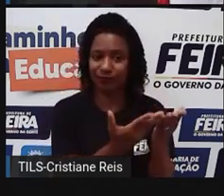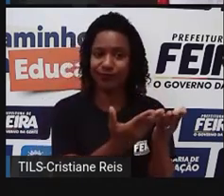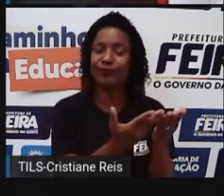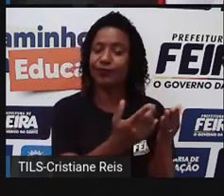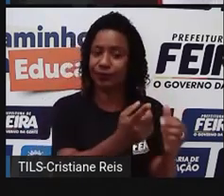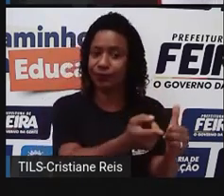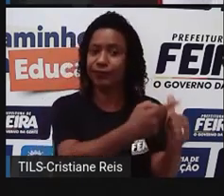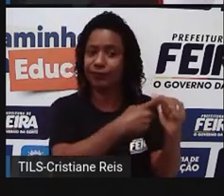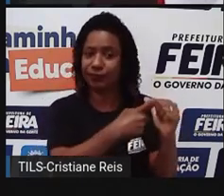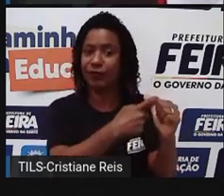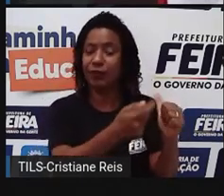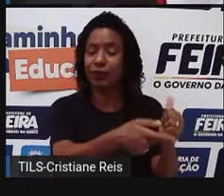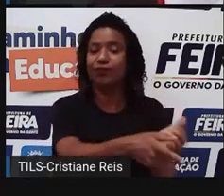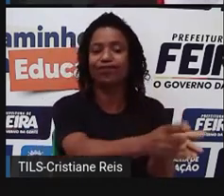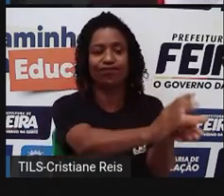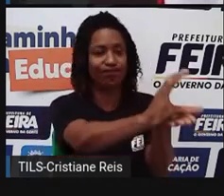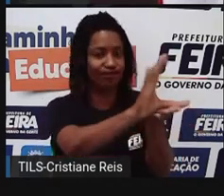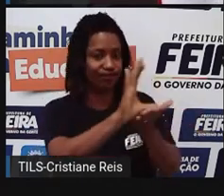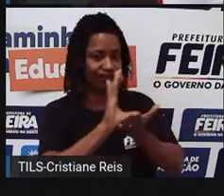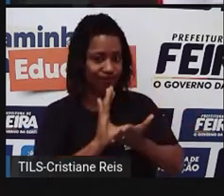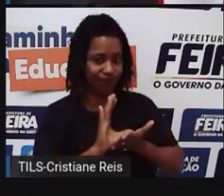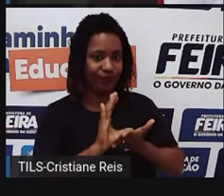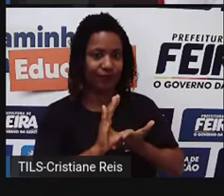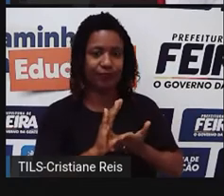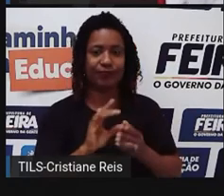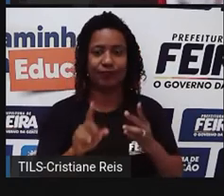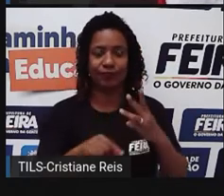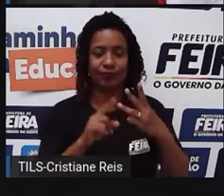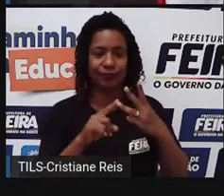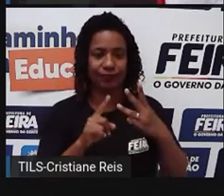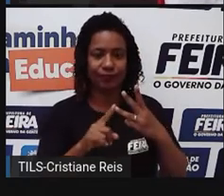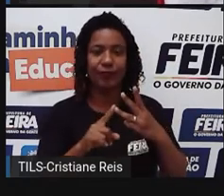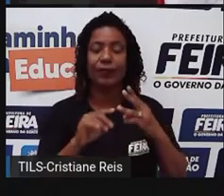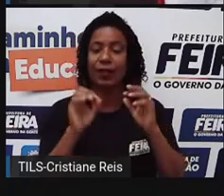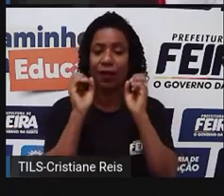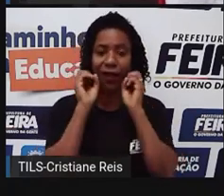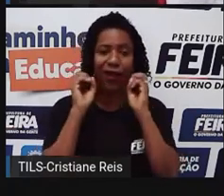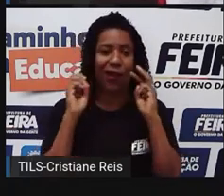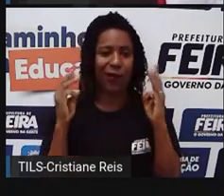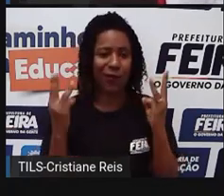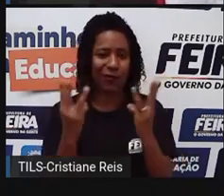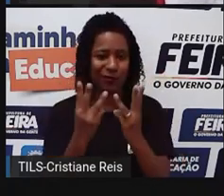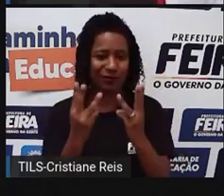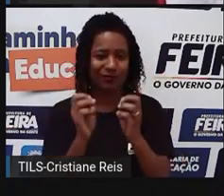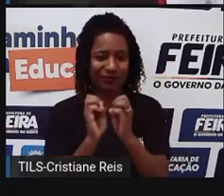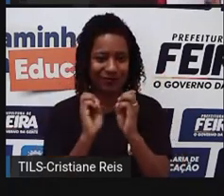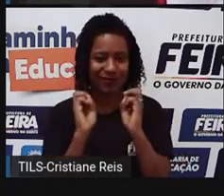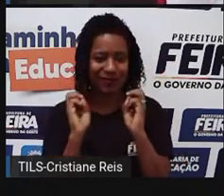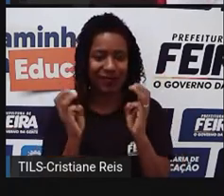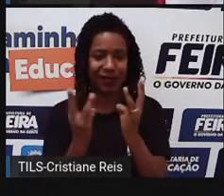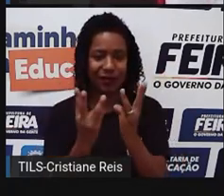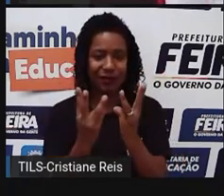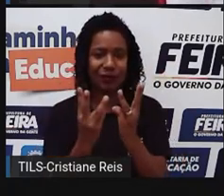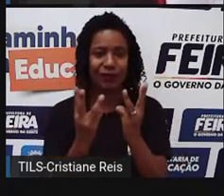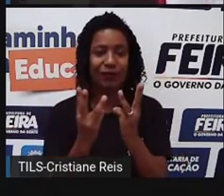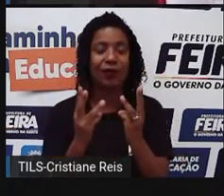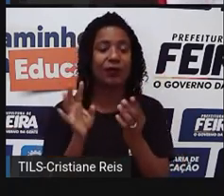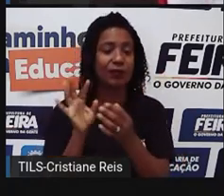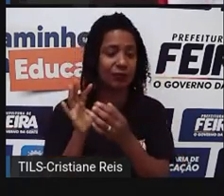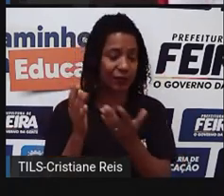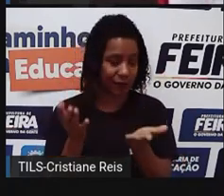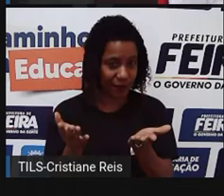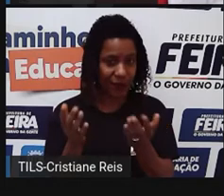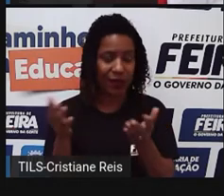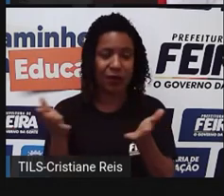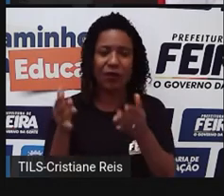gente talvez seja de todas essas organizações internacionais, que a gente mais ouviu falar, né, recentemente, que ela estava muito ligada a essas questões,